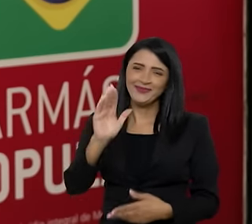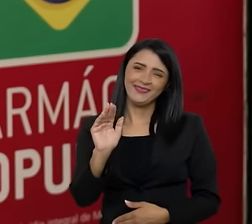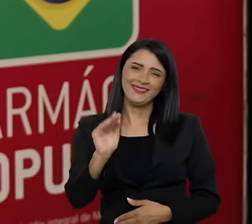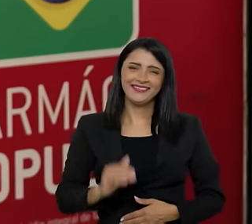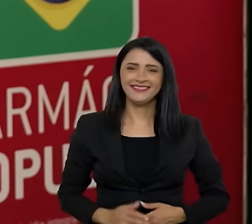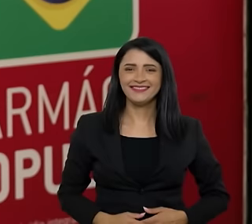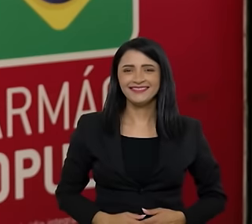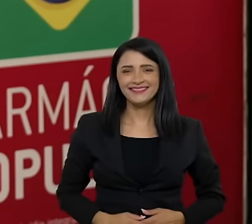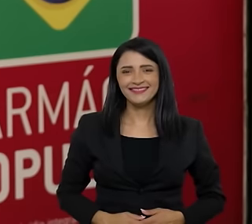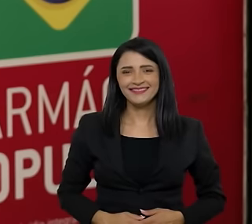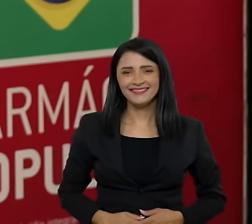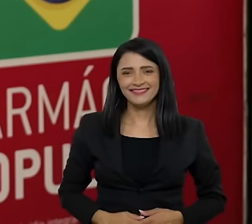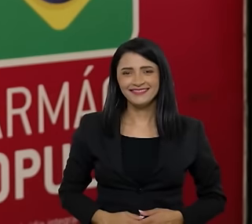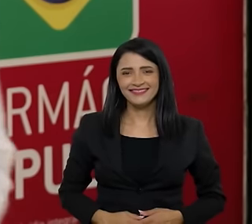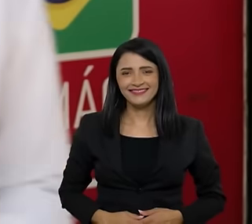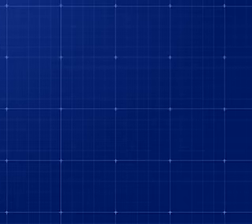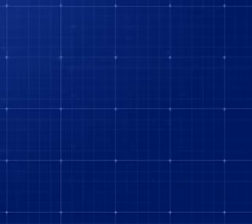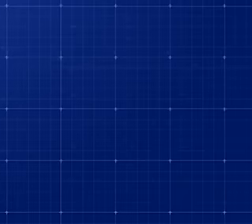Valeu, até a próxima.